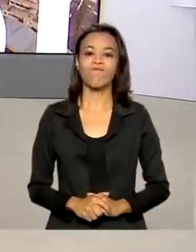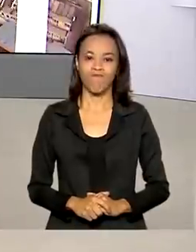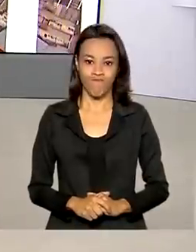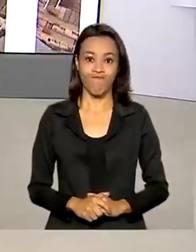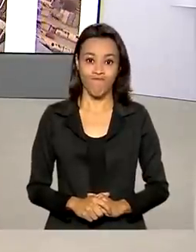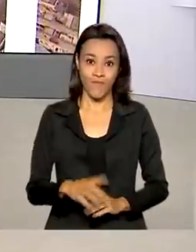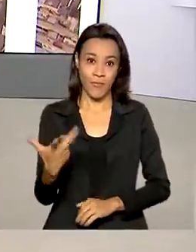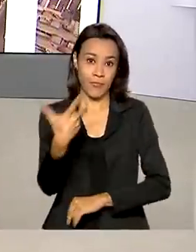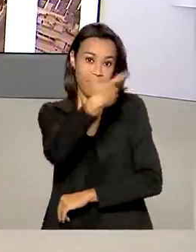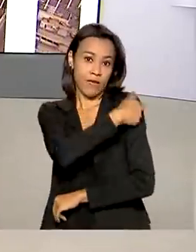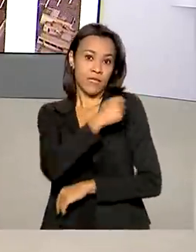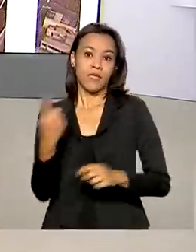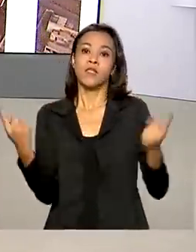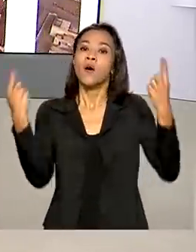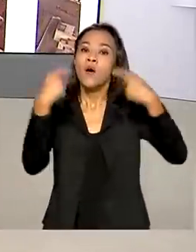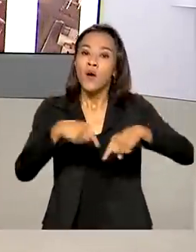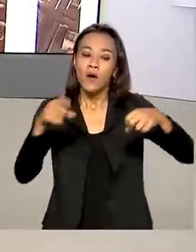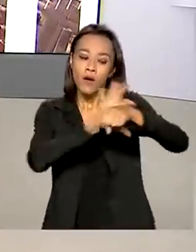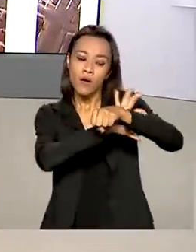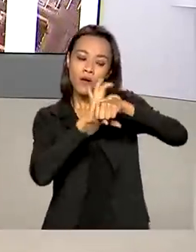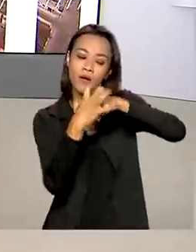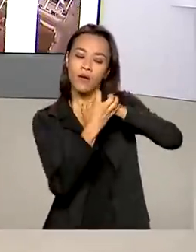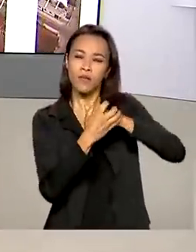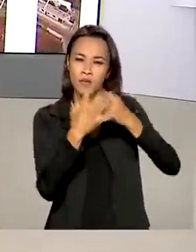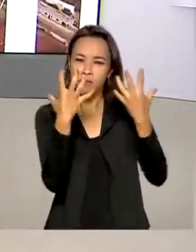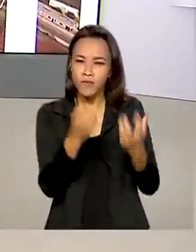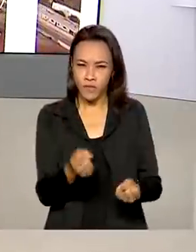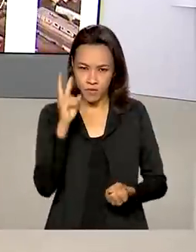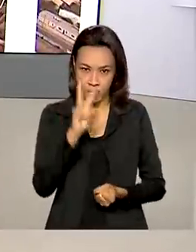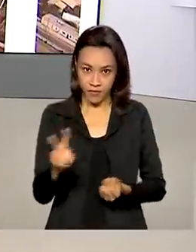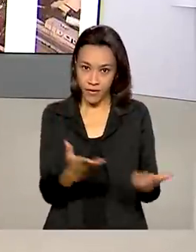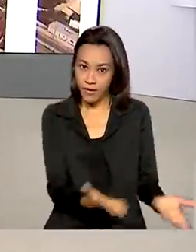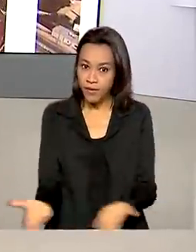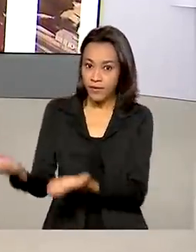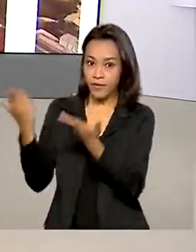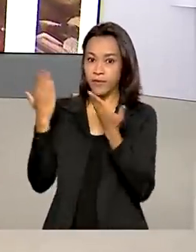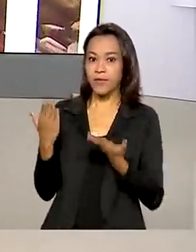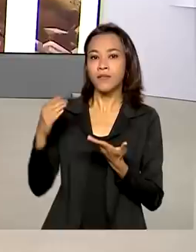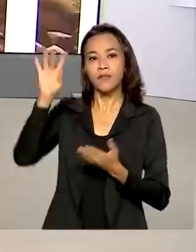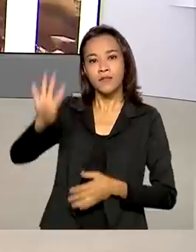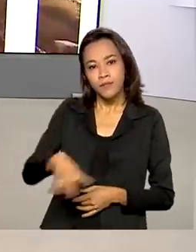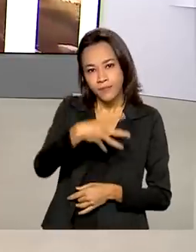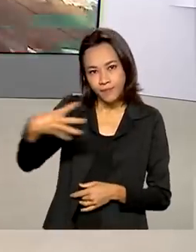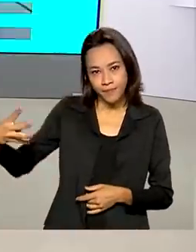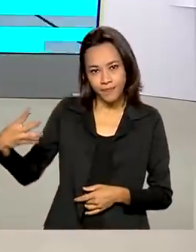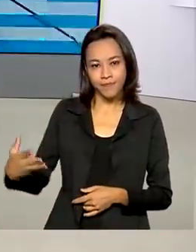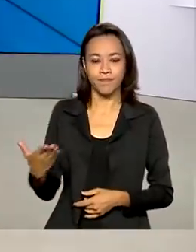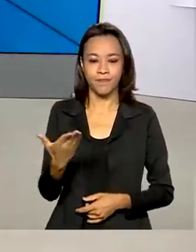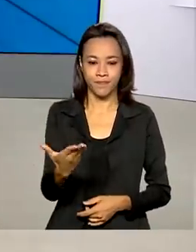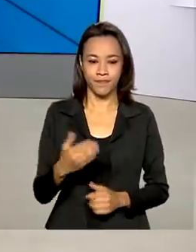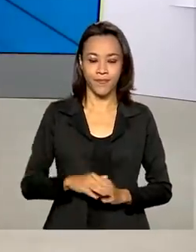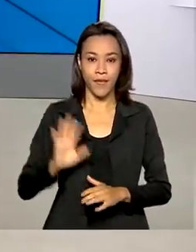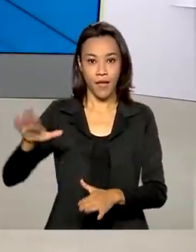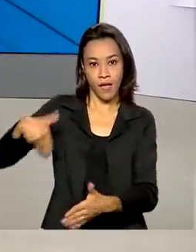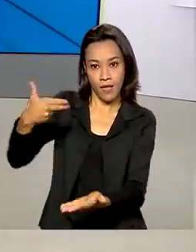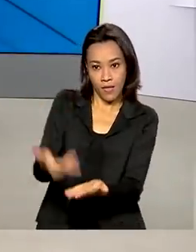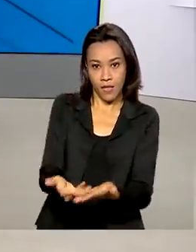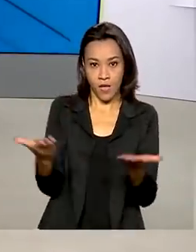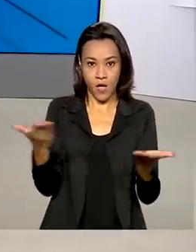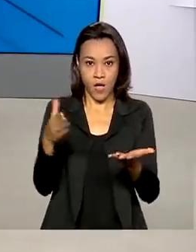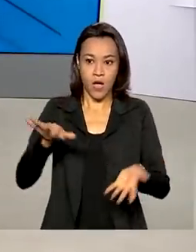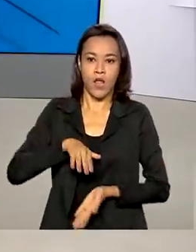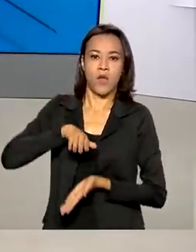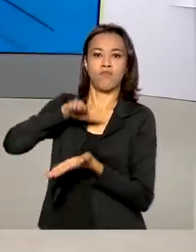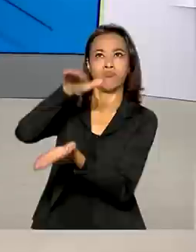Vacinação contra a Covid-19 Vamos ver os números atuais, segundo o Ministério da Saúde? Vamos lá? Olha, até agora foram